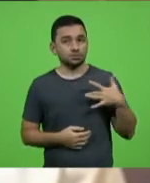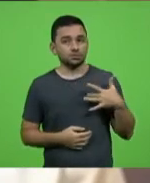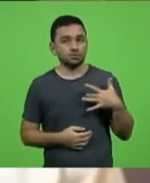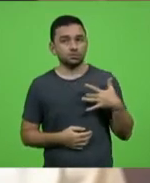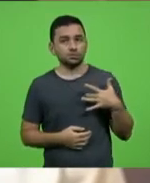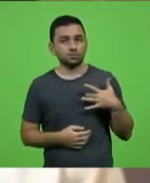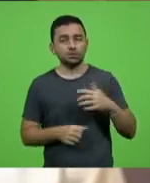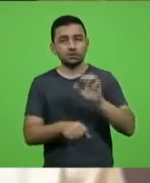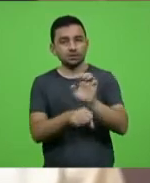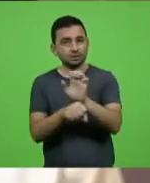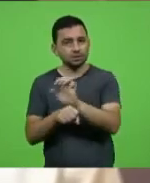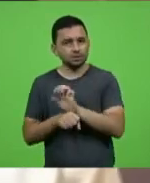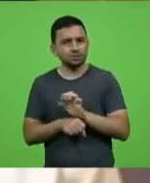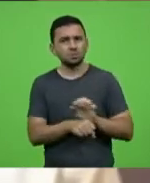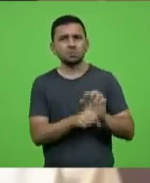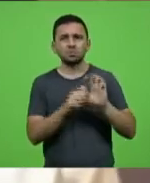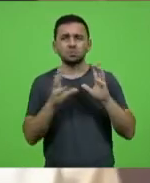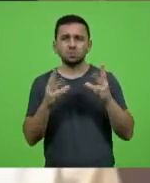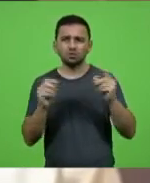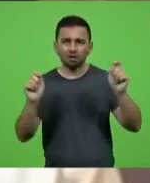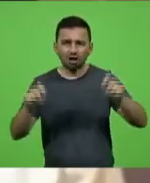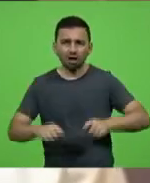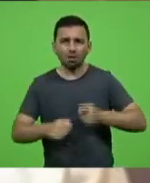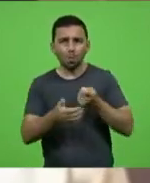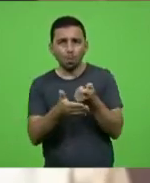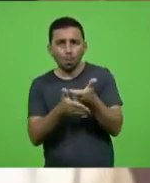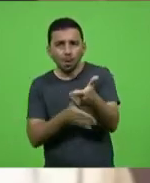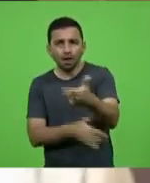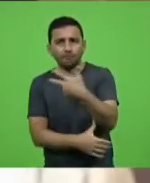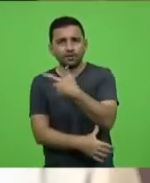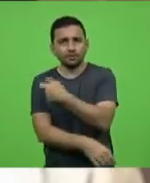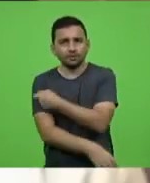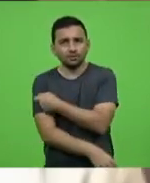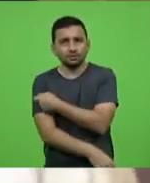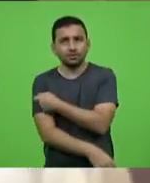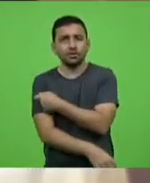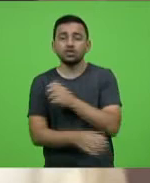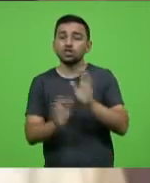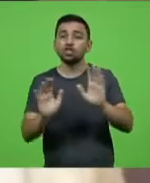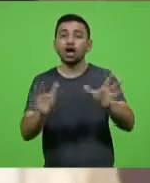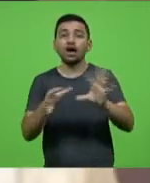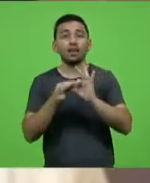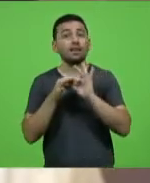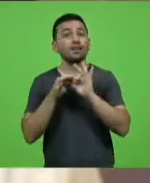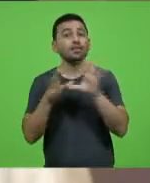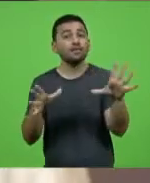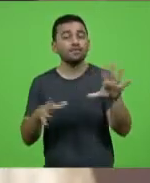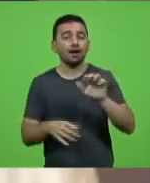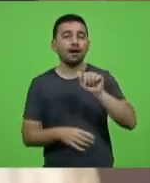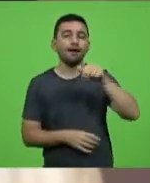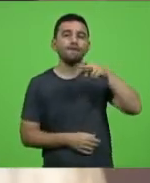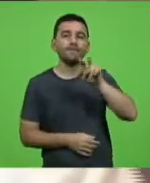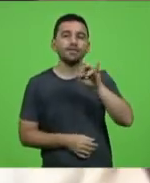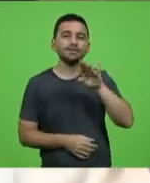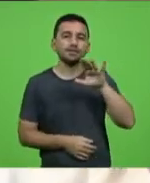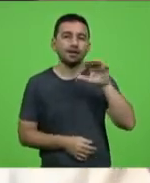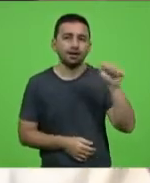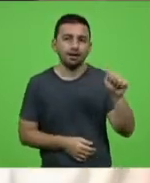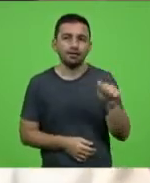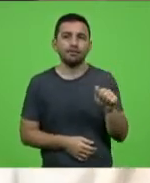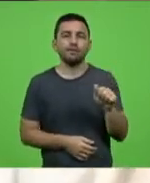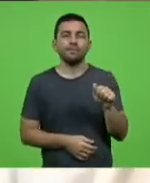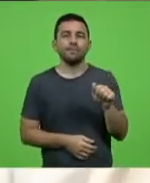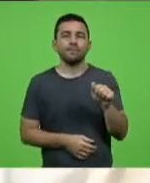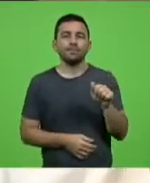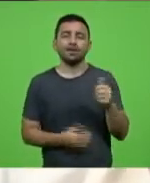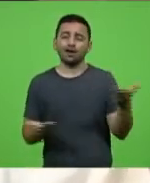que os estados possam adquirir vacinas somente as já autorizadas pela Anvisa. E é justamente o que nós estamos debatendo